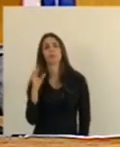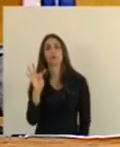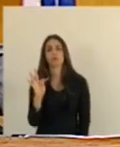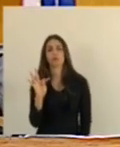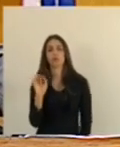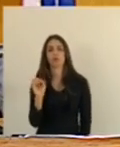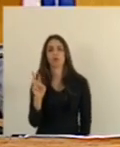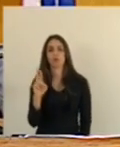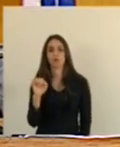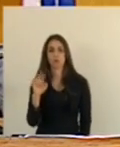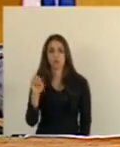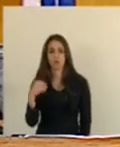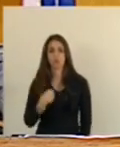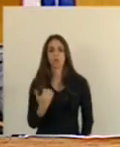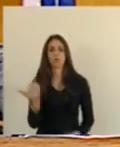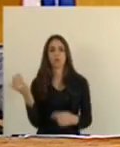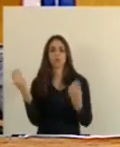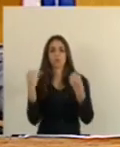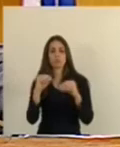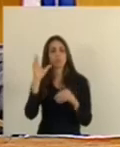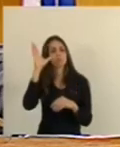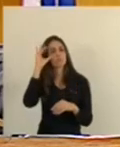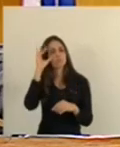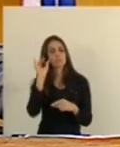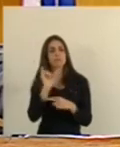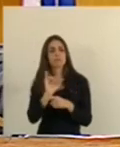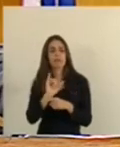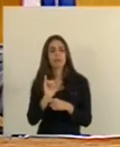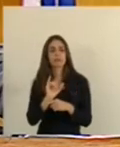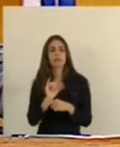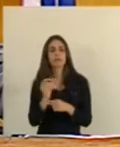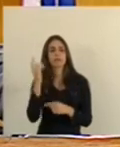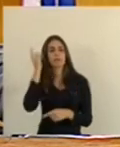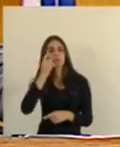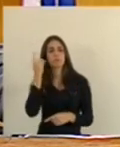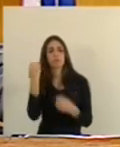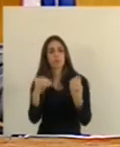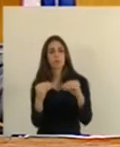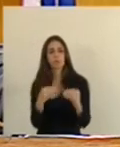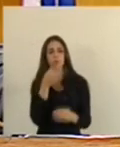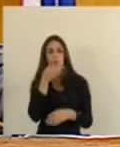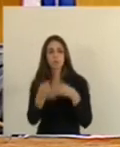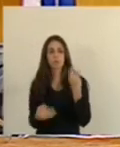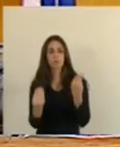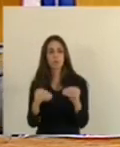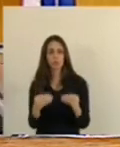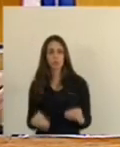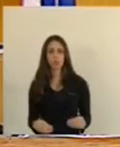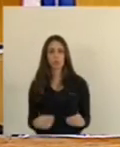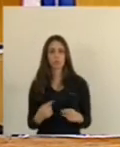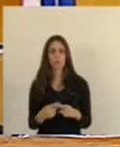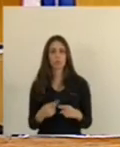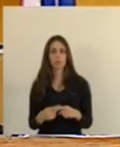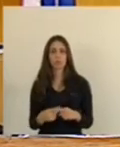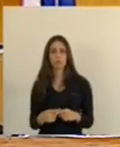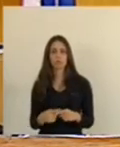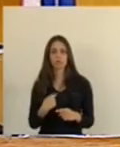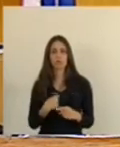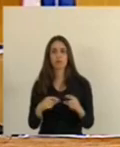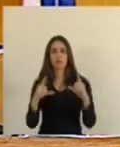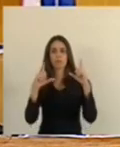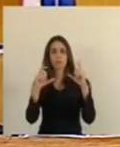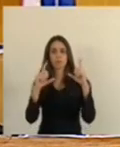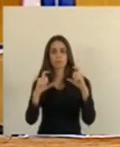Lá Lá no Instagram Deputado Danilo Baiense E eu fui Fazendo print Eu já